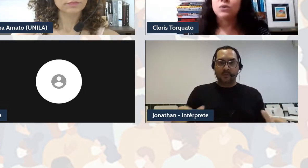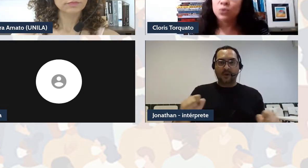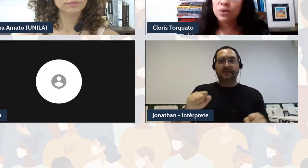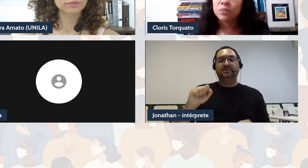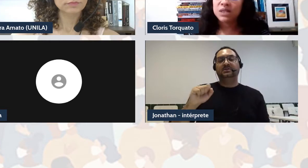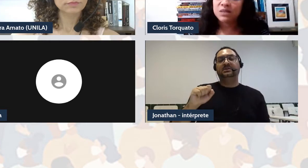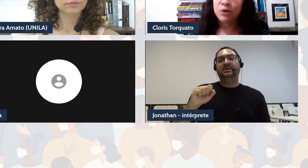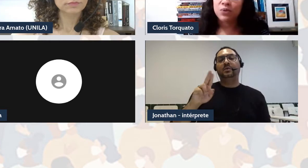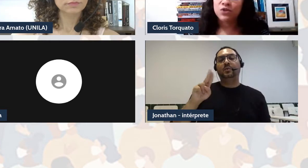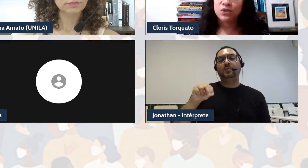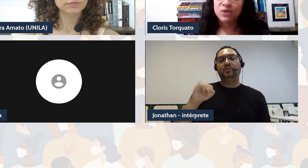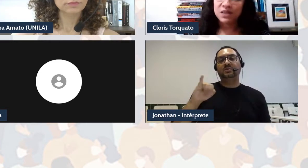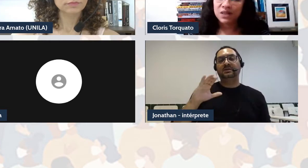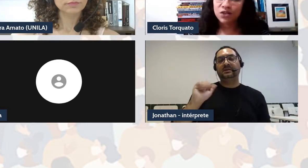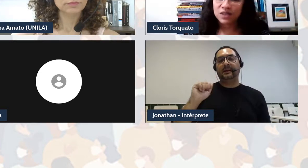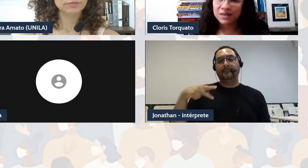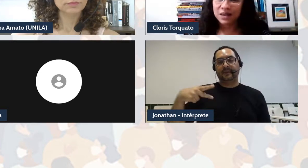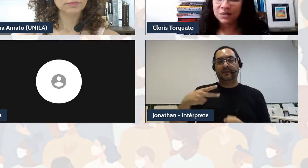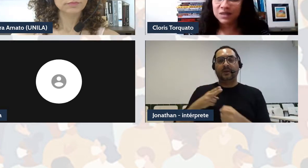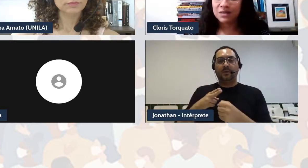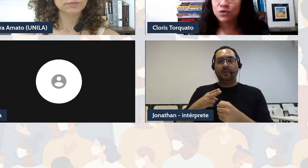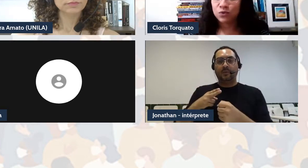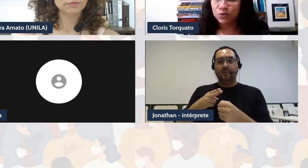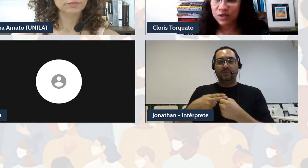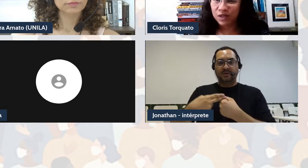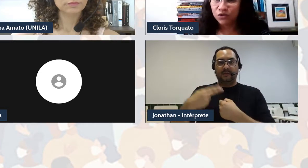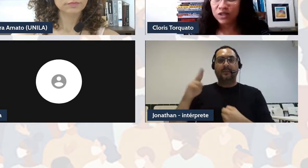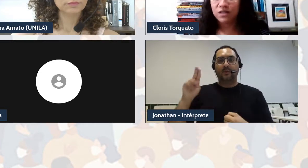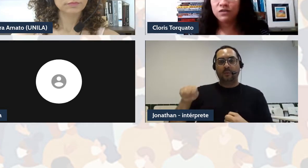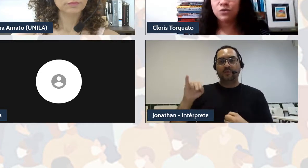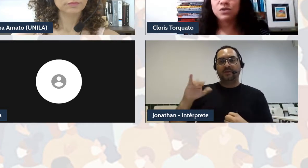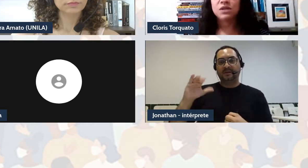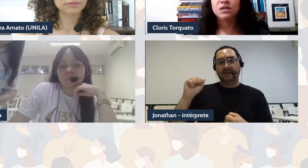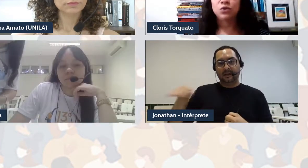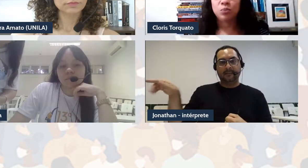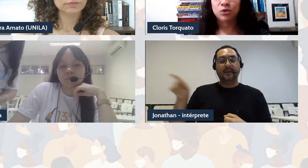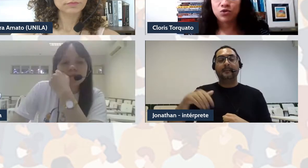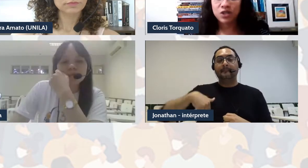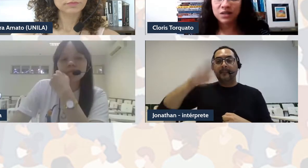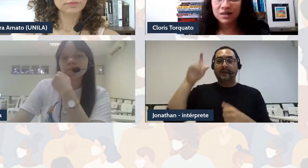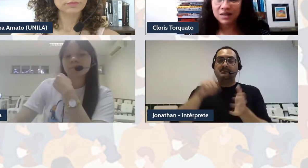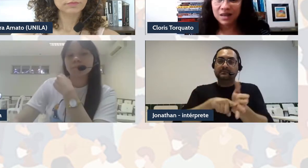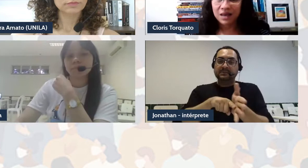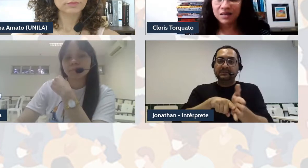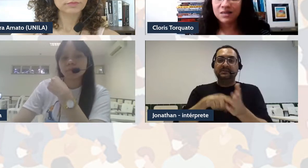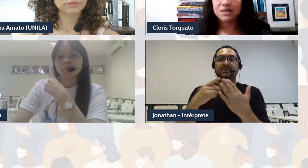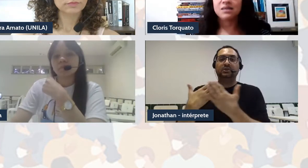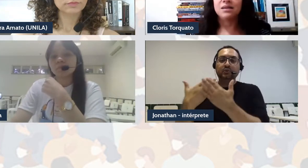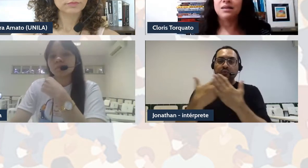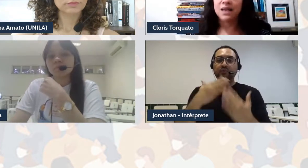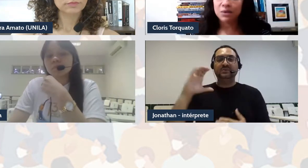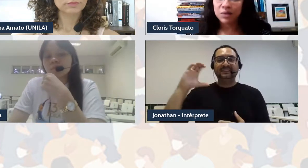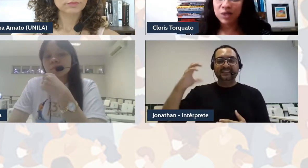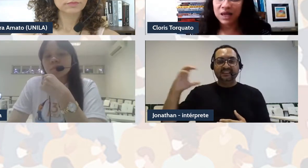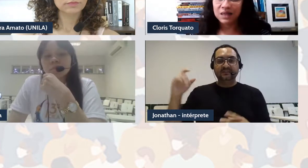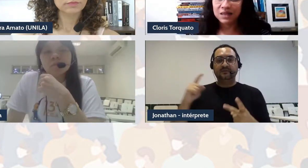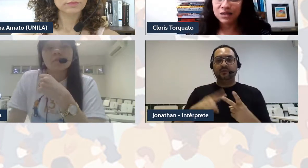Atua principalmente nos seguintes temas, estudos científicos, antropologia das ciências,